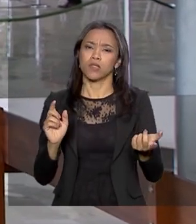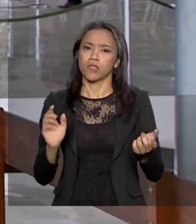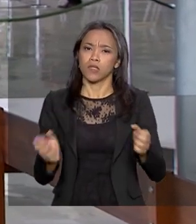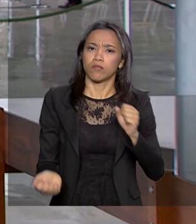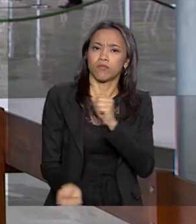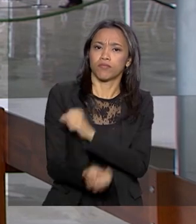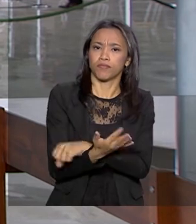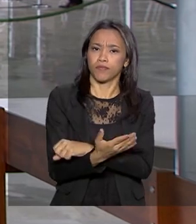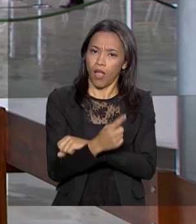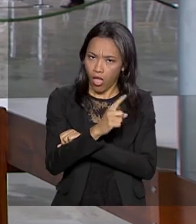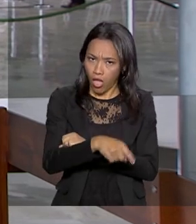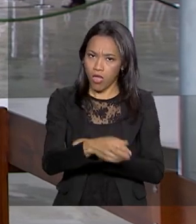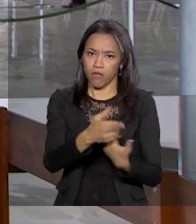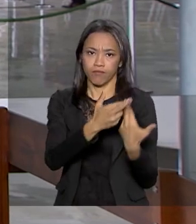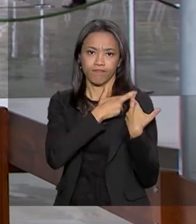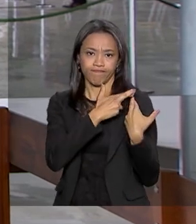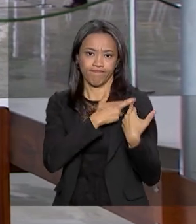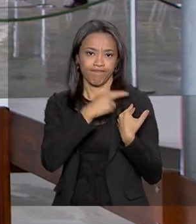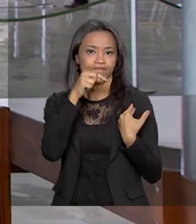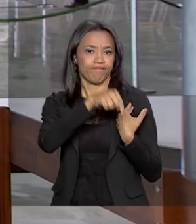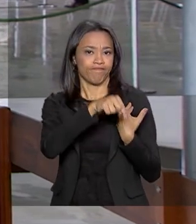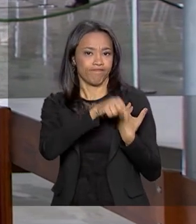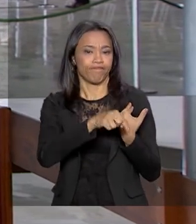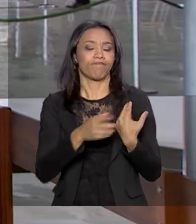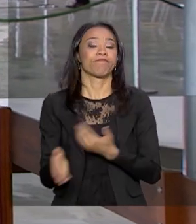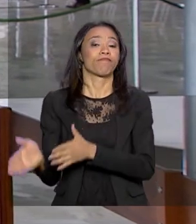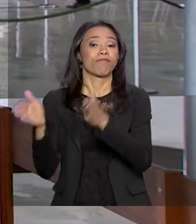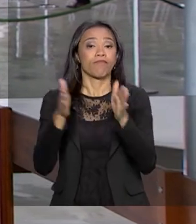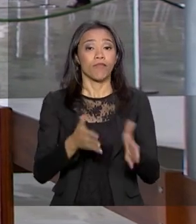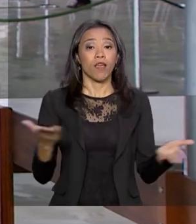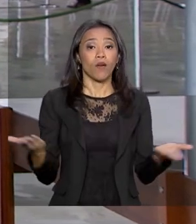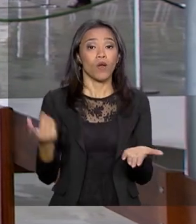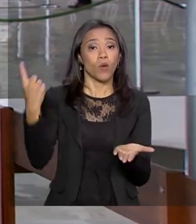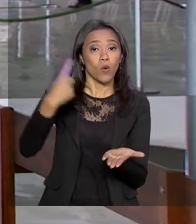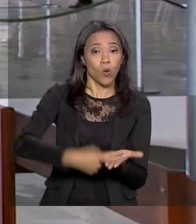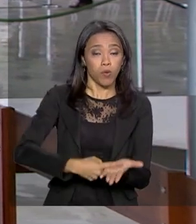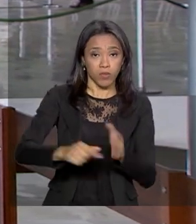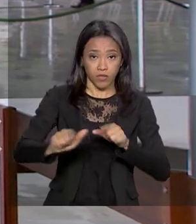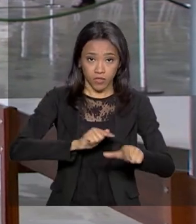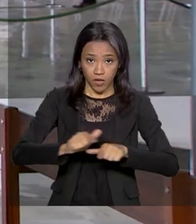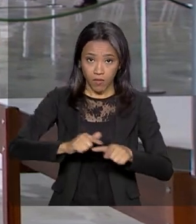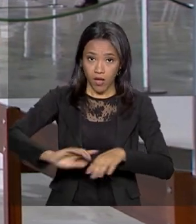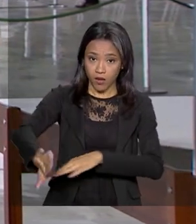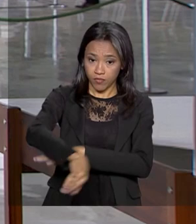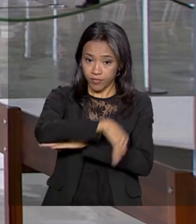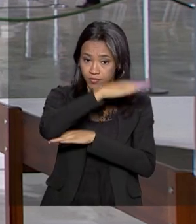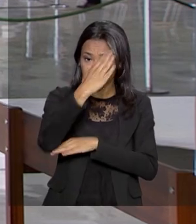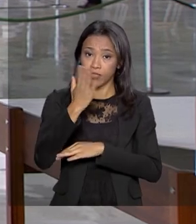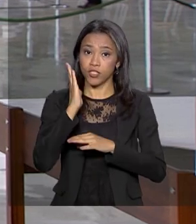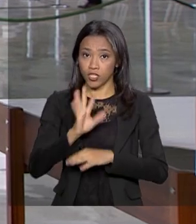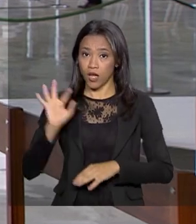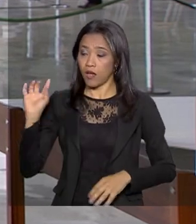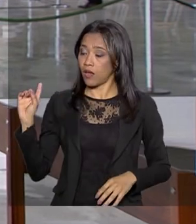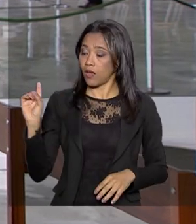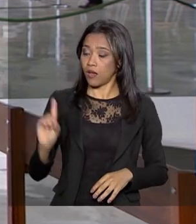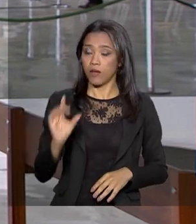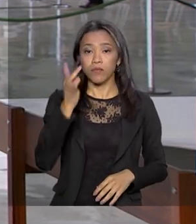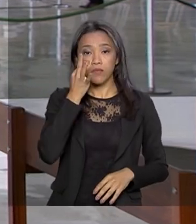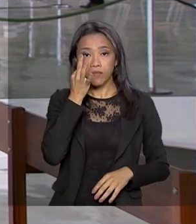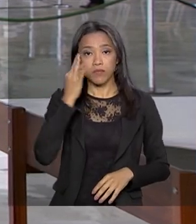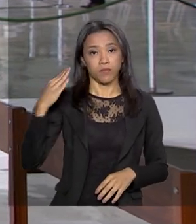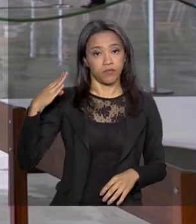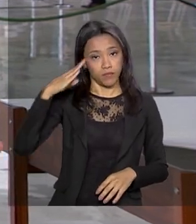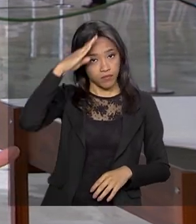será mantida. Eu vou falar agora sobre a agenda do presidente Jair Bolsonaro, que já está aqui no Palácio do Planalto. Bom, o próximo